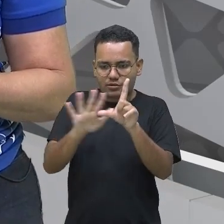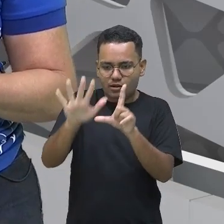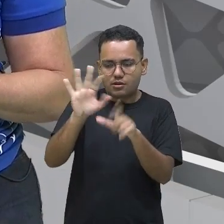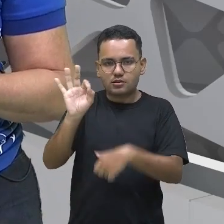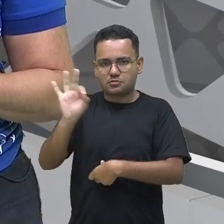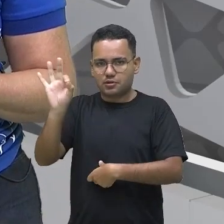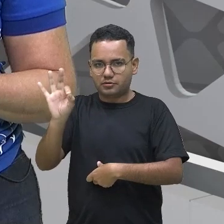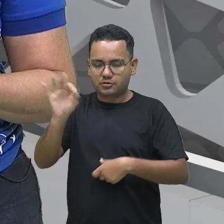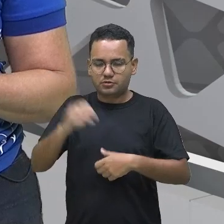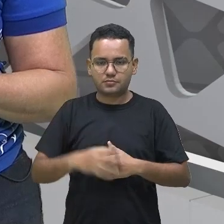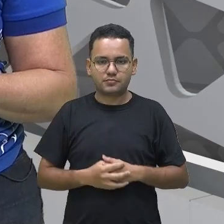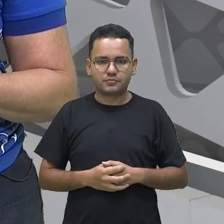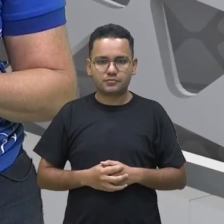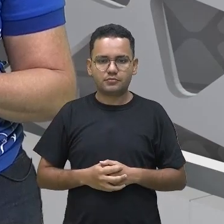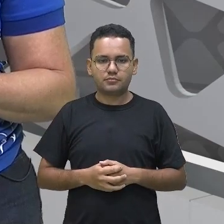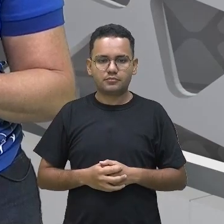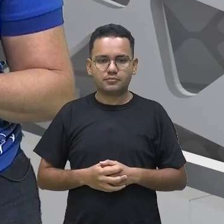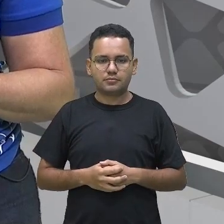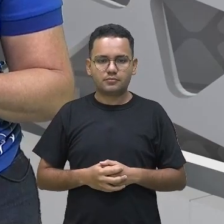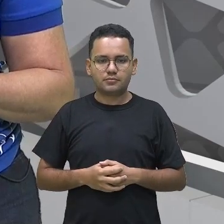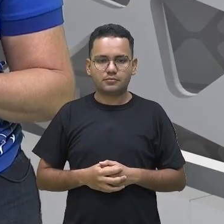mais uma característica,